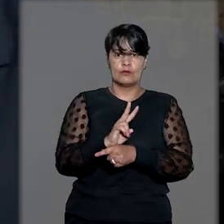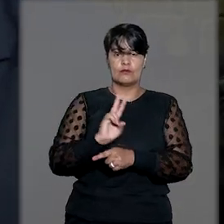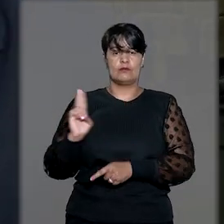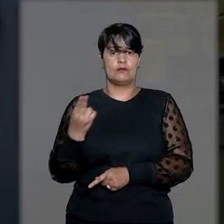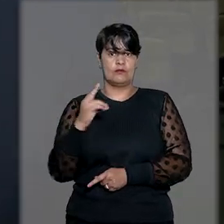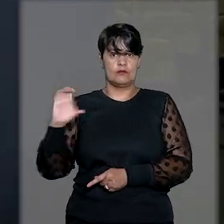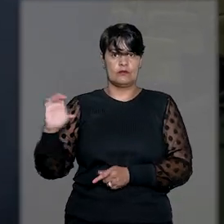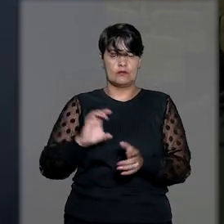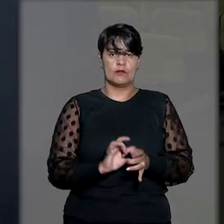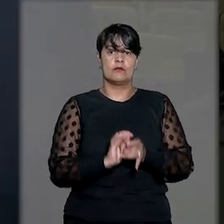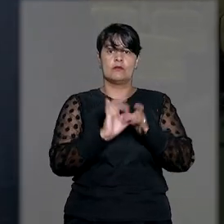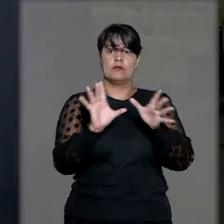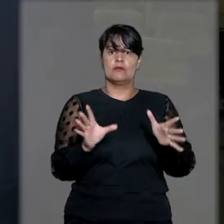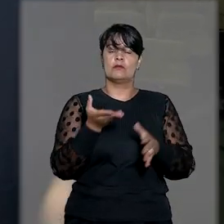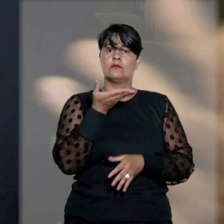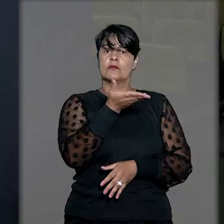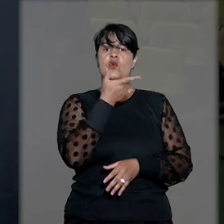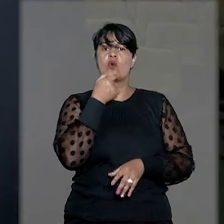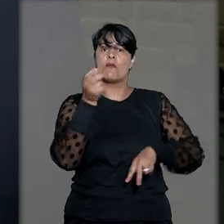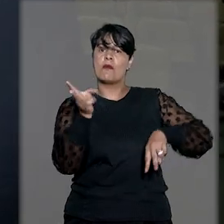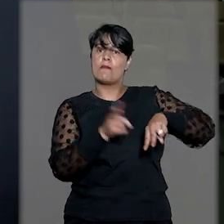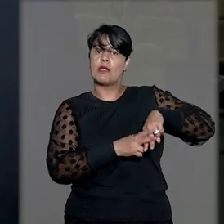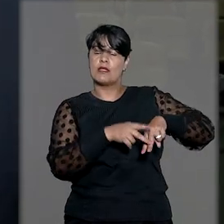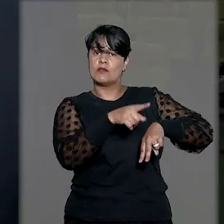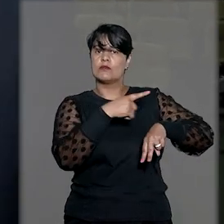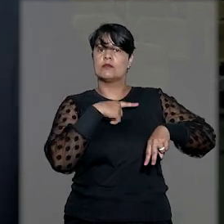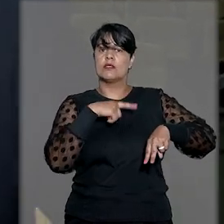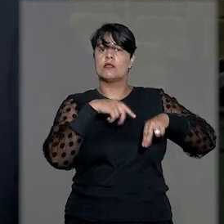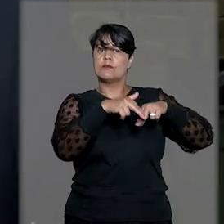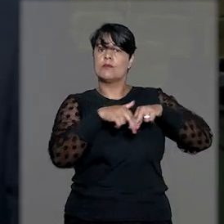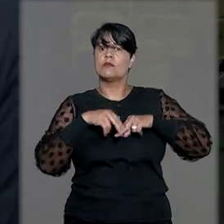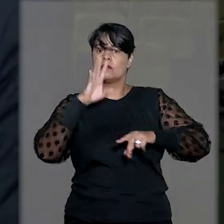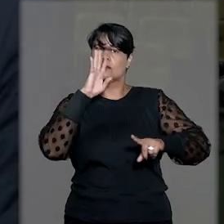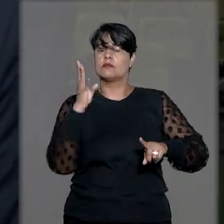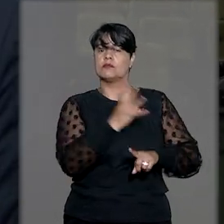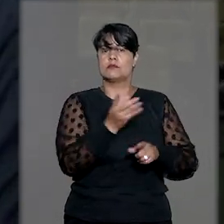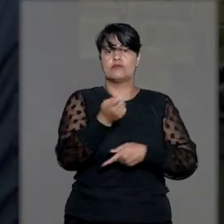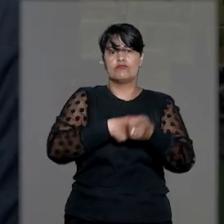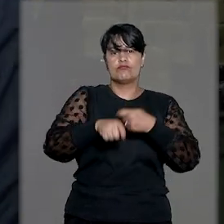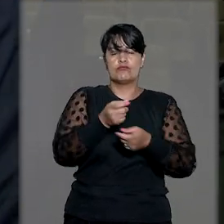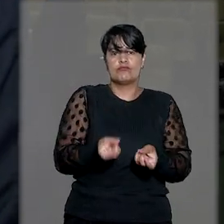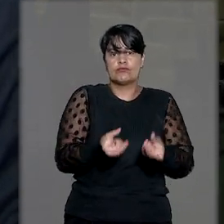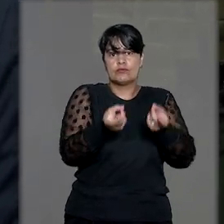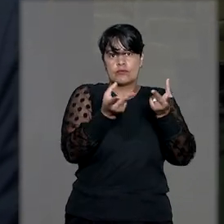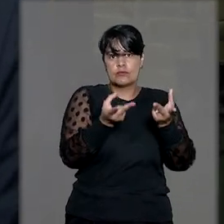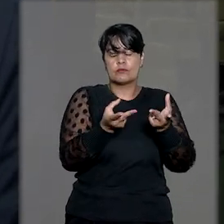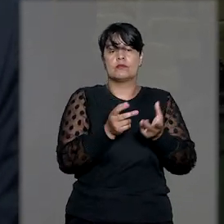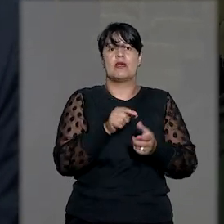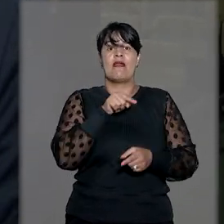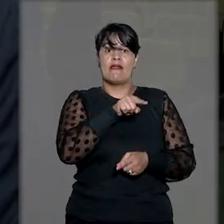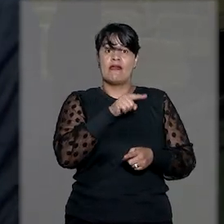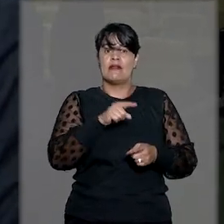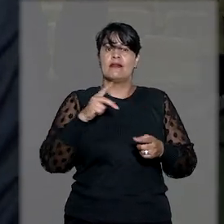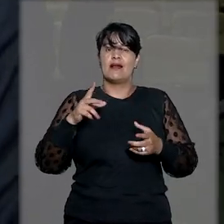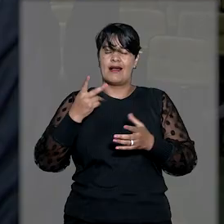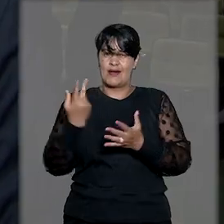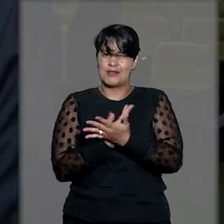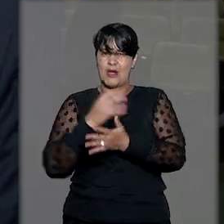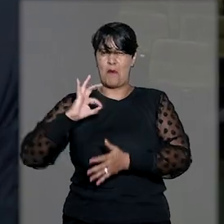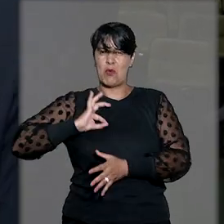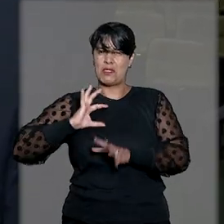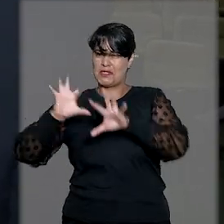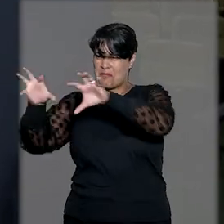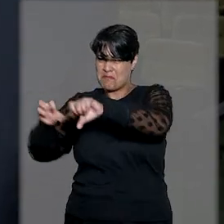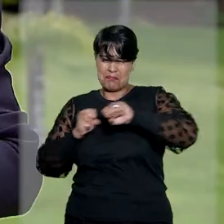para conceder liberdade a um homem condenado por tráfico de drogas que teria confessado o crime após sofrer tortura dos